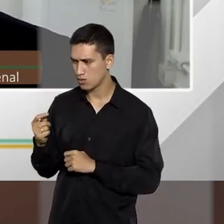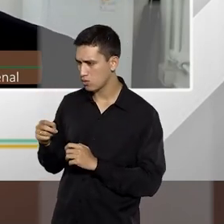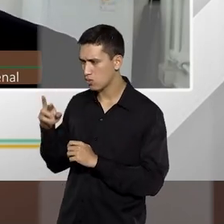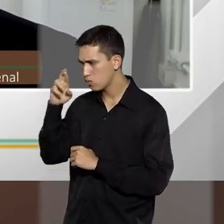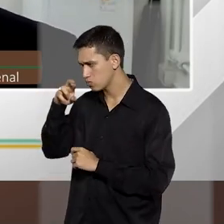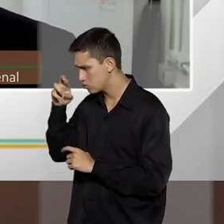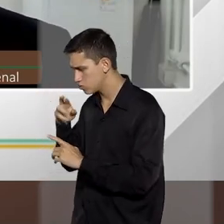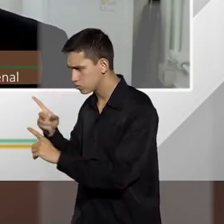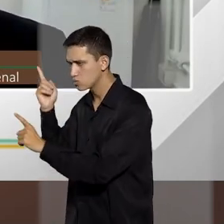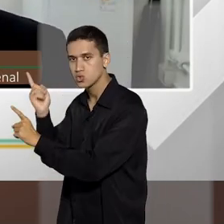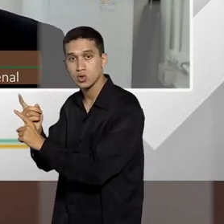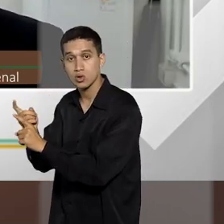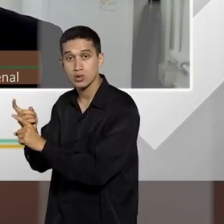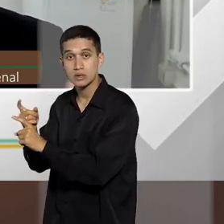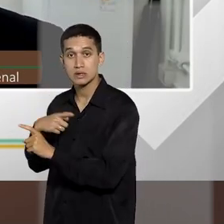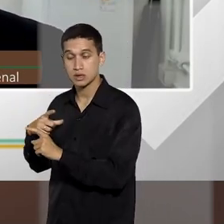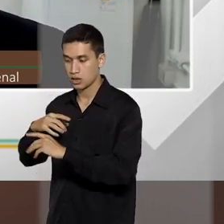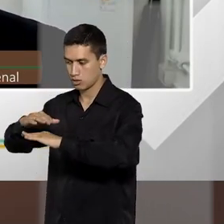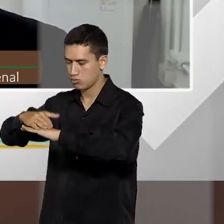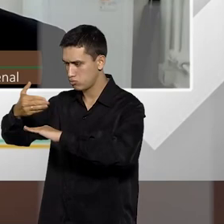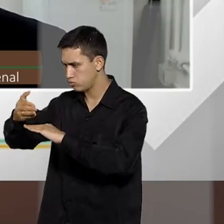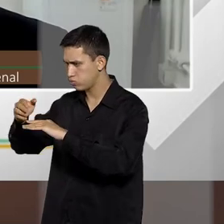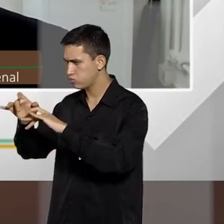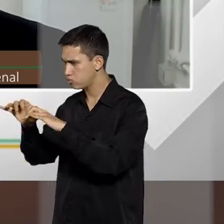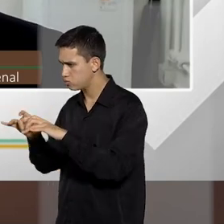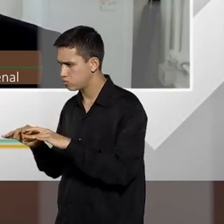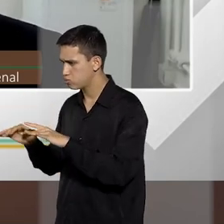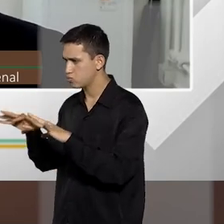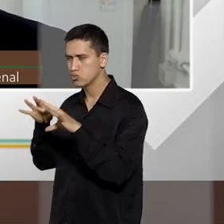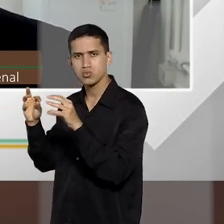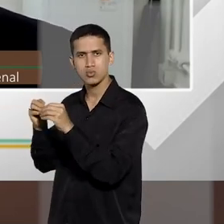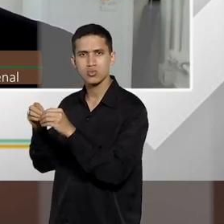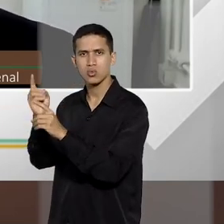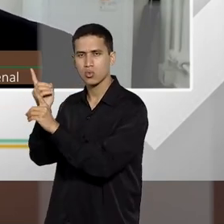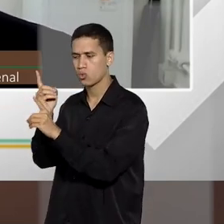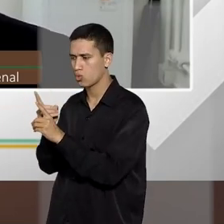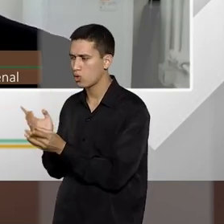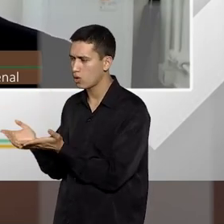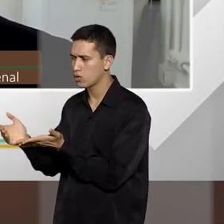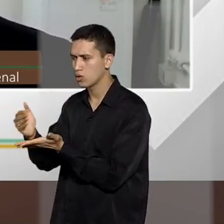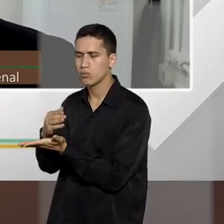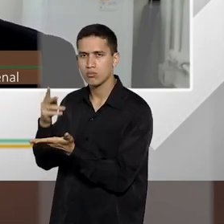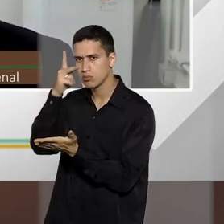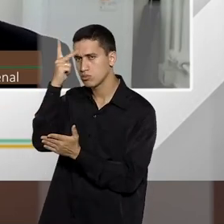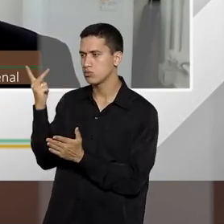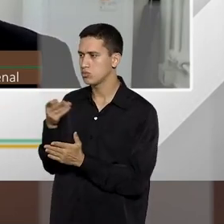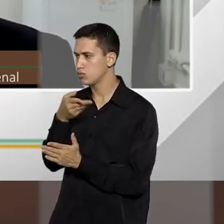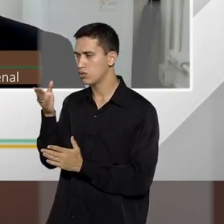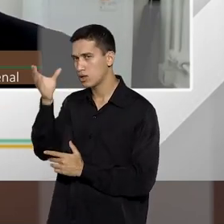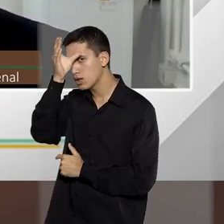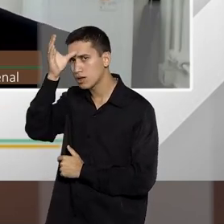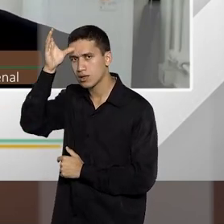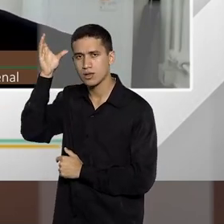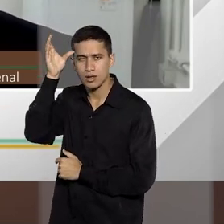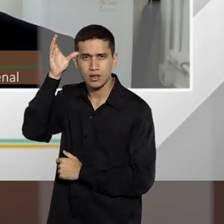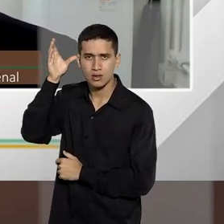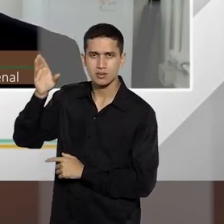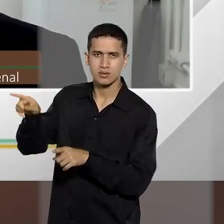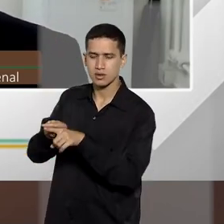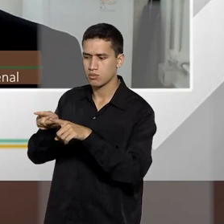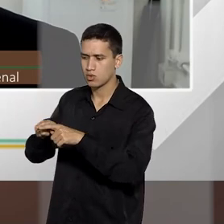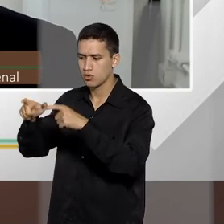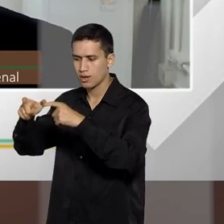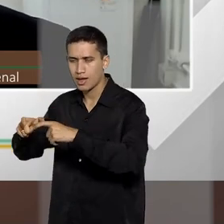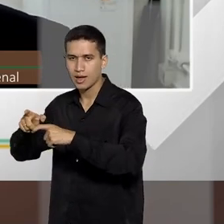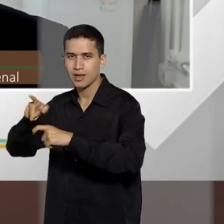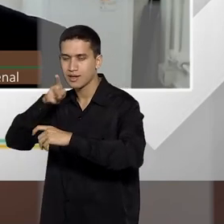tinha lista de espera, tinha agendamento, tinha cadeira, tinha todos os equipamentos, mas a pessoa não tinha qualificação para exercer aquela atividade.